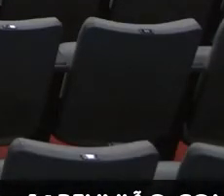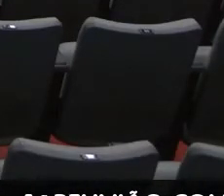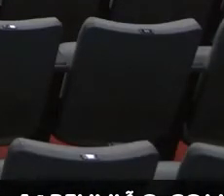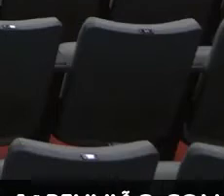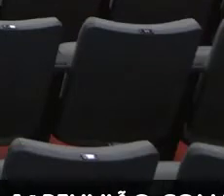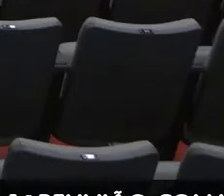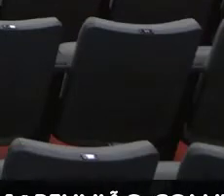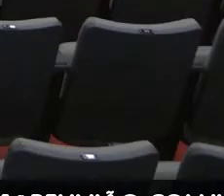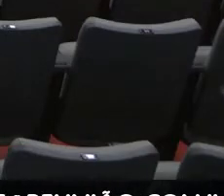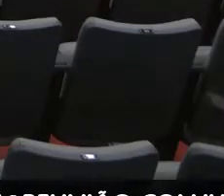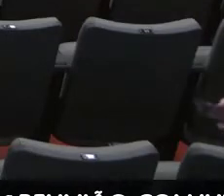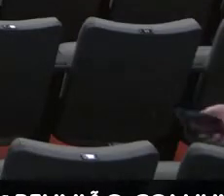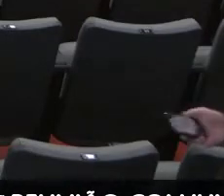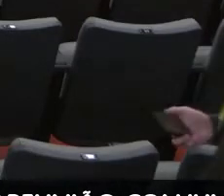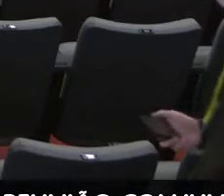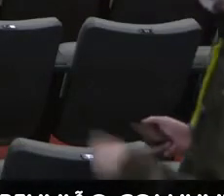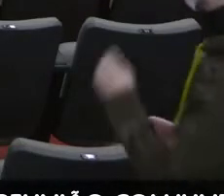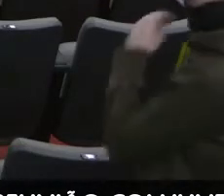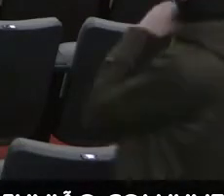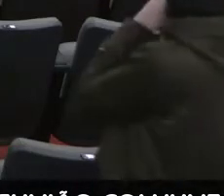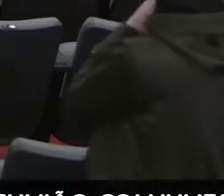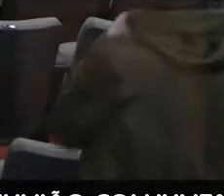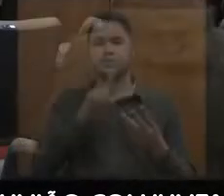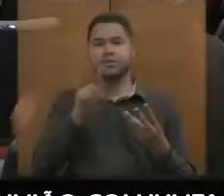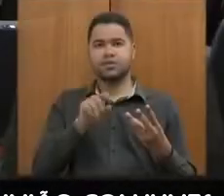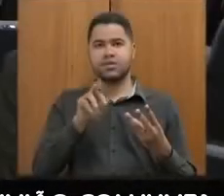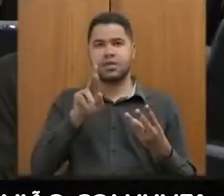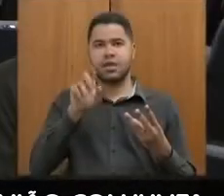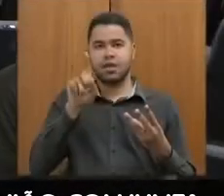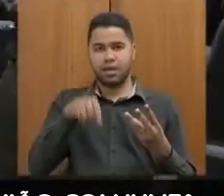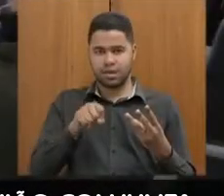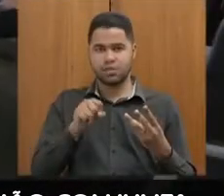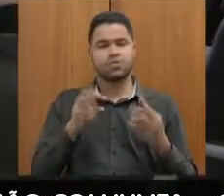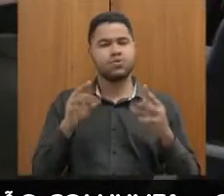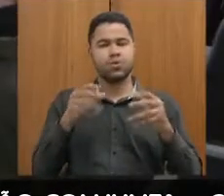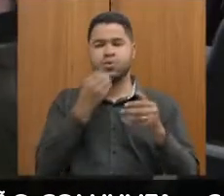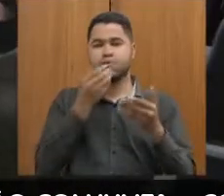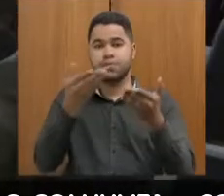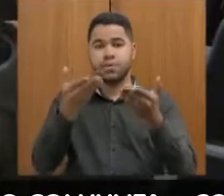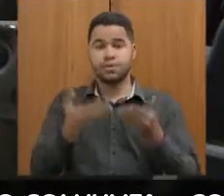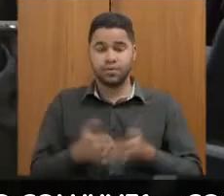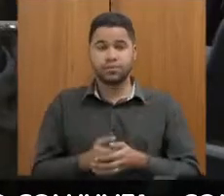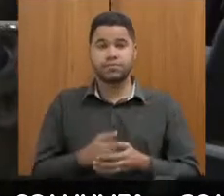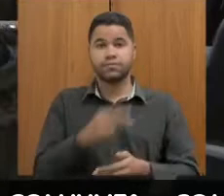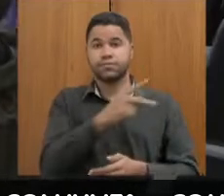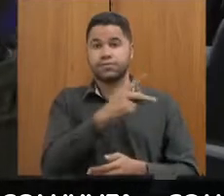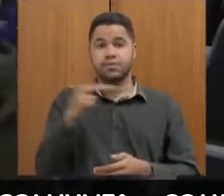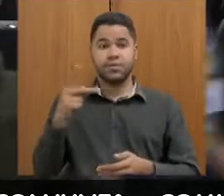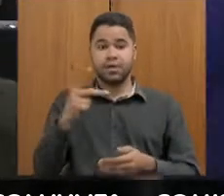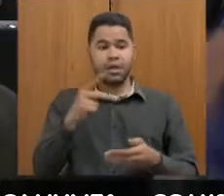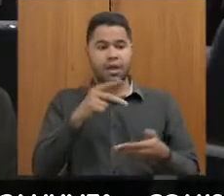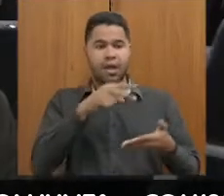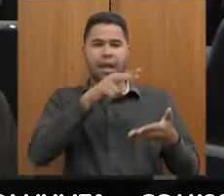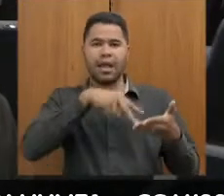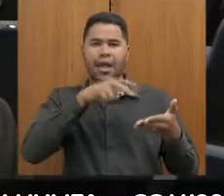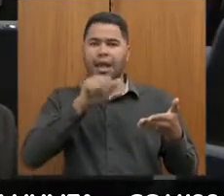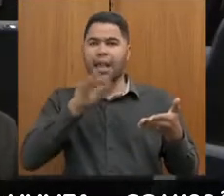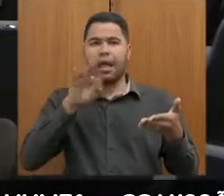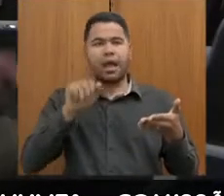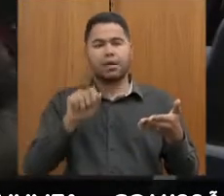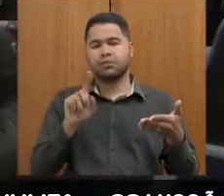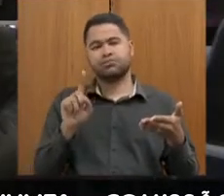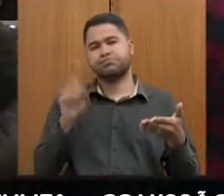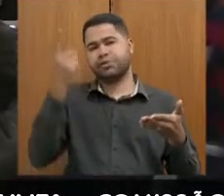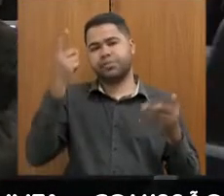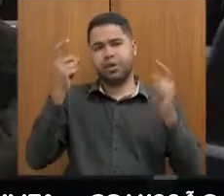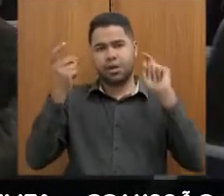e Zé Reis também estão presentes aqui em plenário. Sejam todos bem-vindos. O presidente informa que não há ata a ser lida, por se tratar de primeira reunião dessas